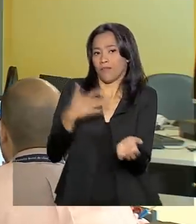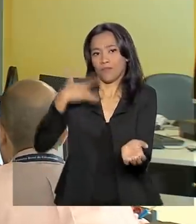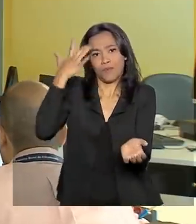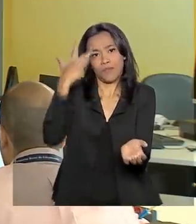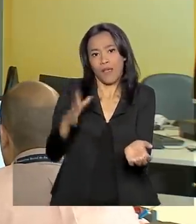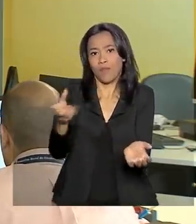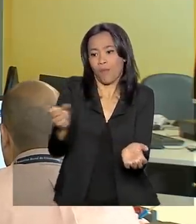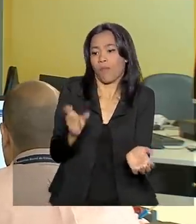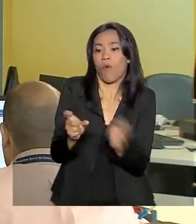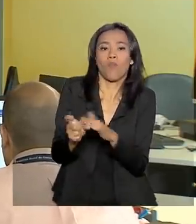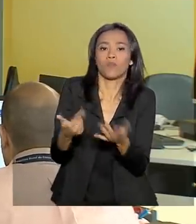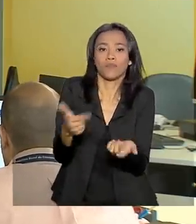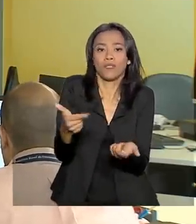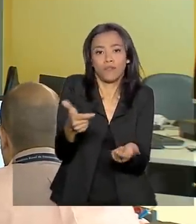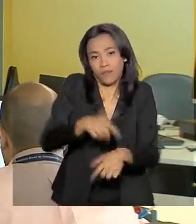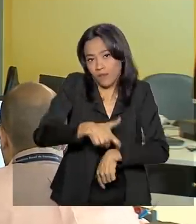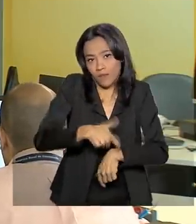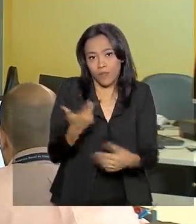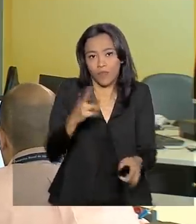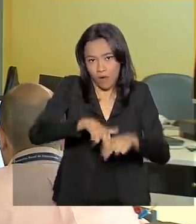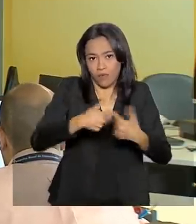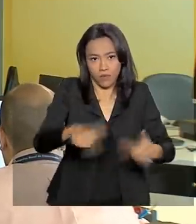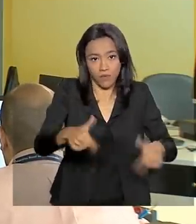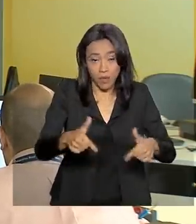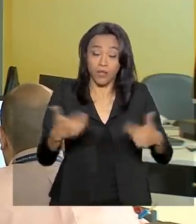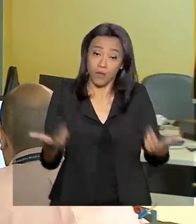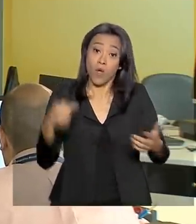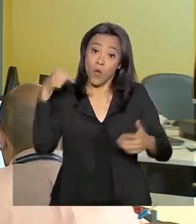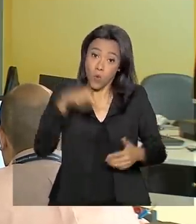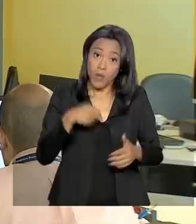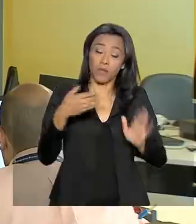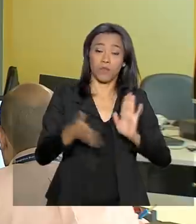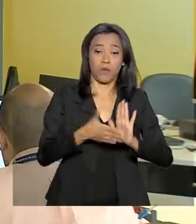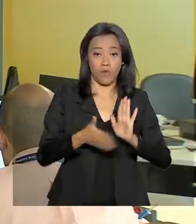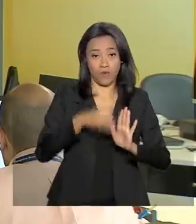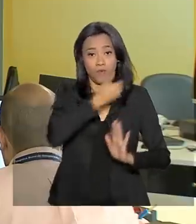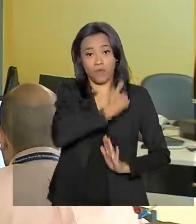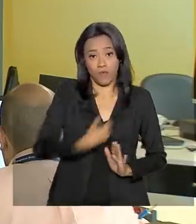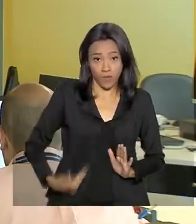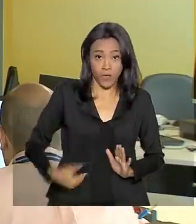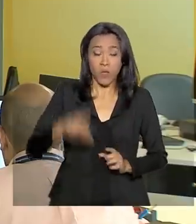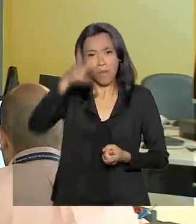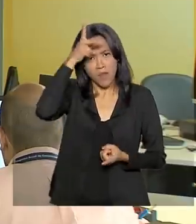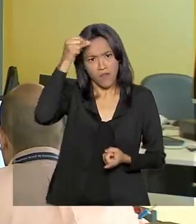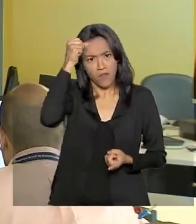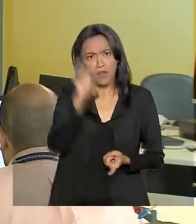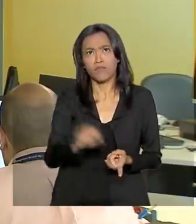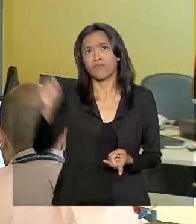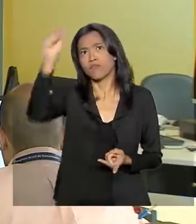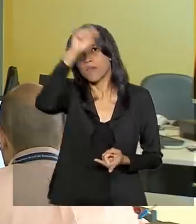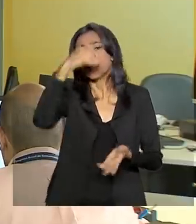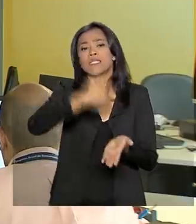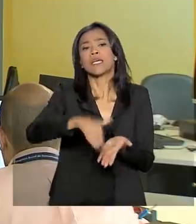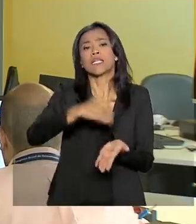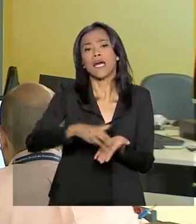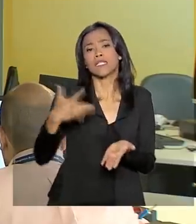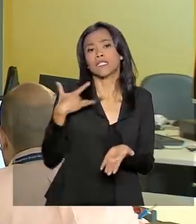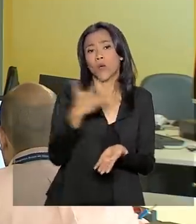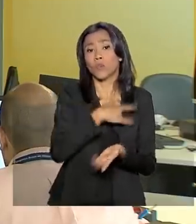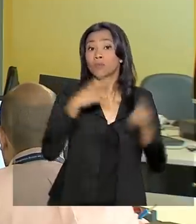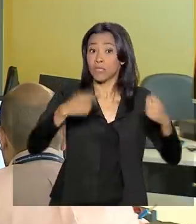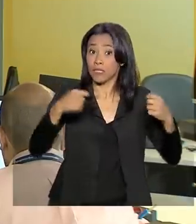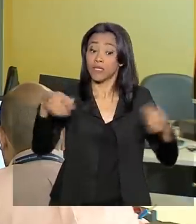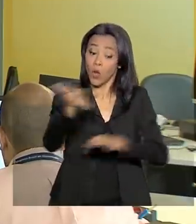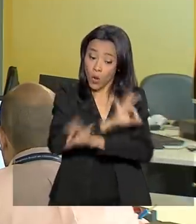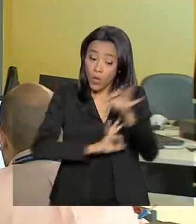ministro Mandetta, a partir da publicação da portaria, prefeitos e secretários municipais de saúde terão que se organizar para definir qual a